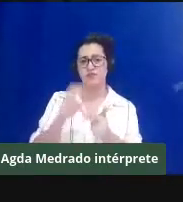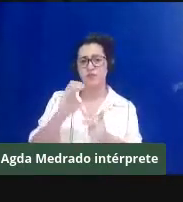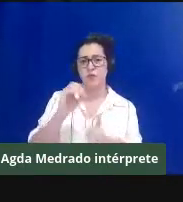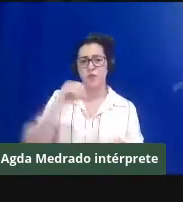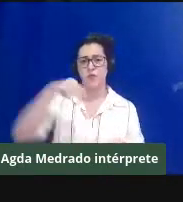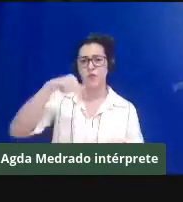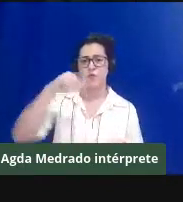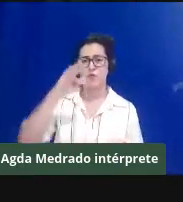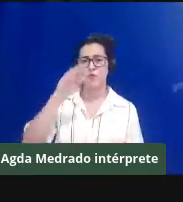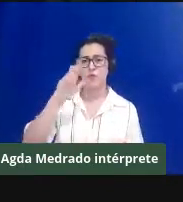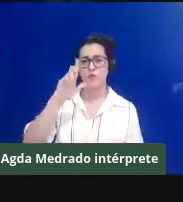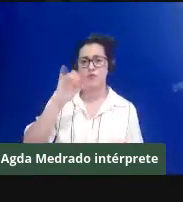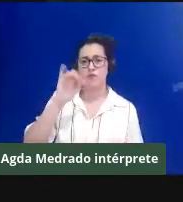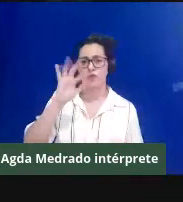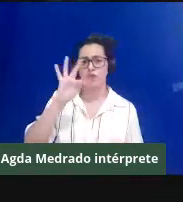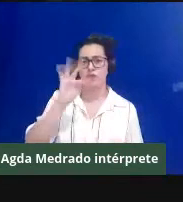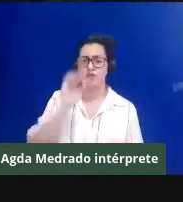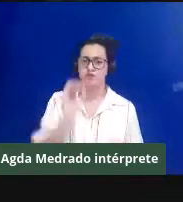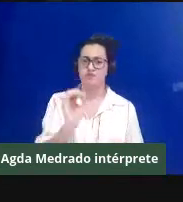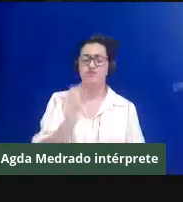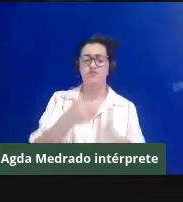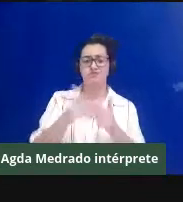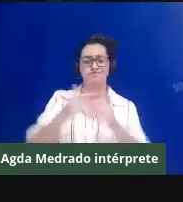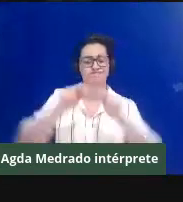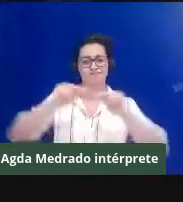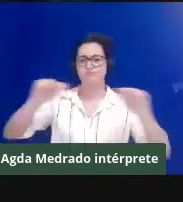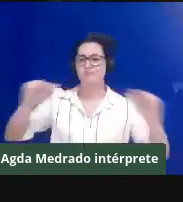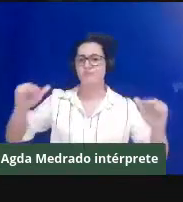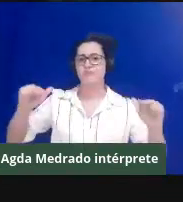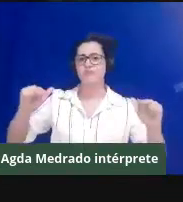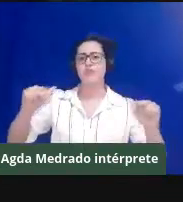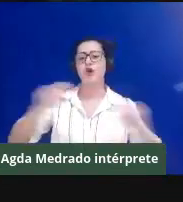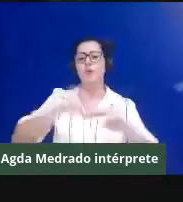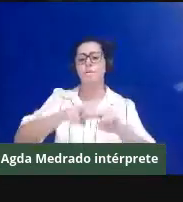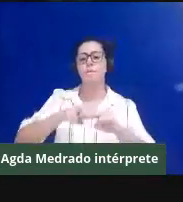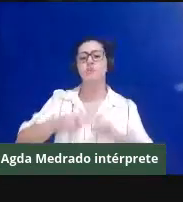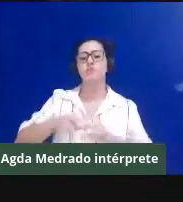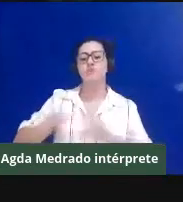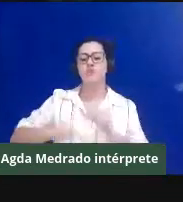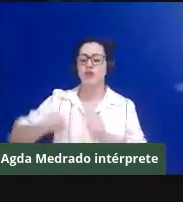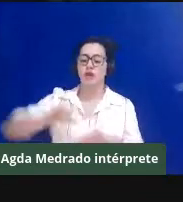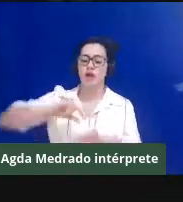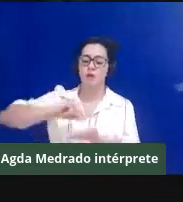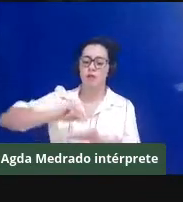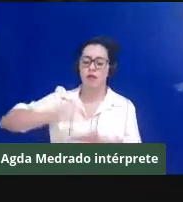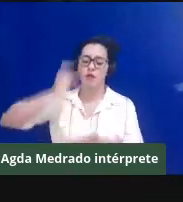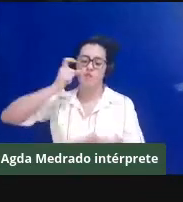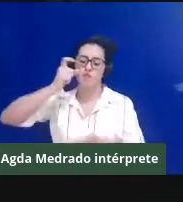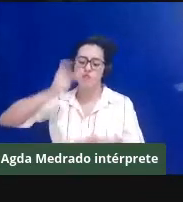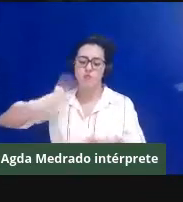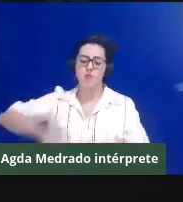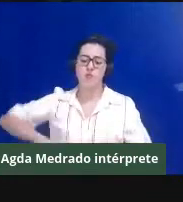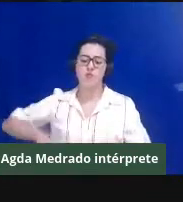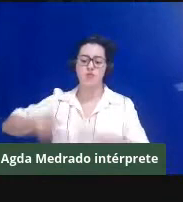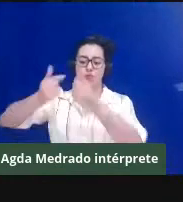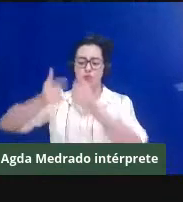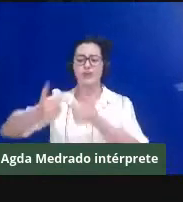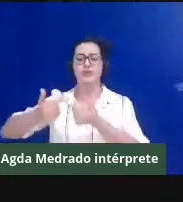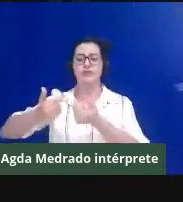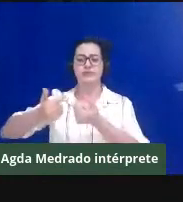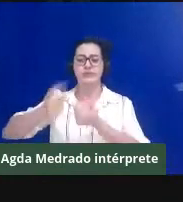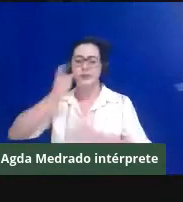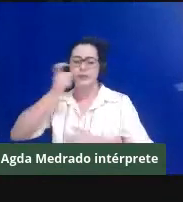com esse avanço do capital e têm a ver com conflitos socioambientais. De novo, sim,